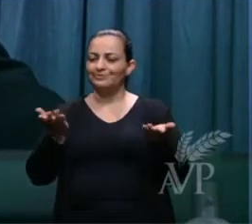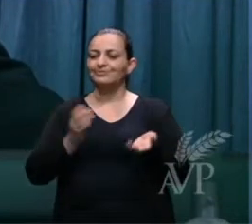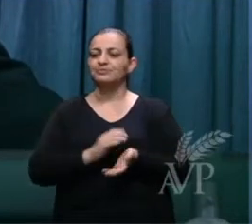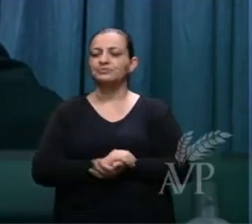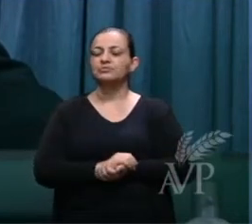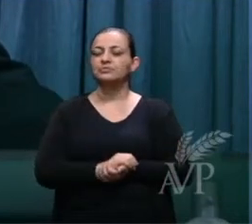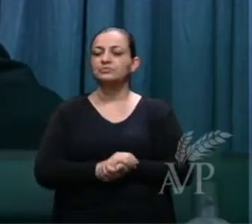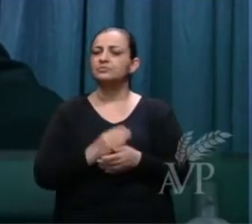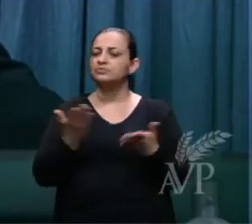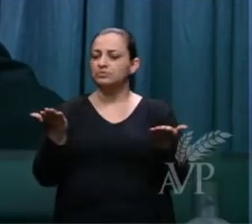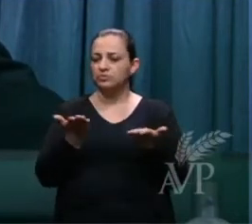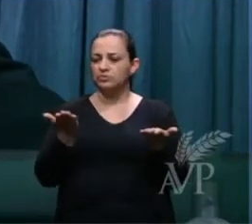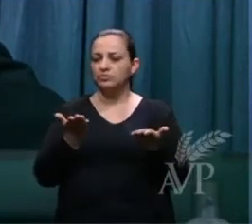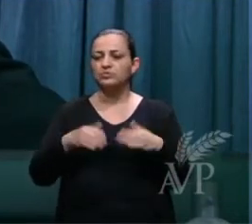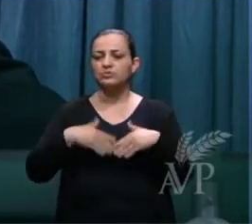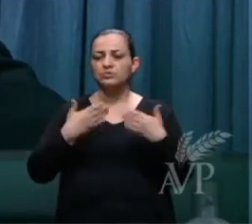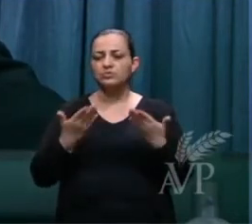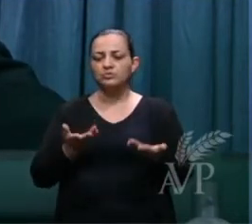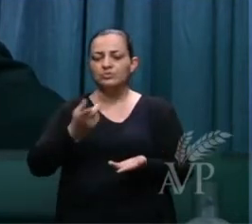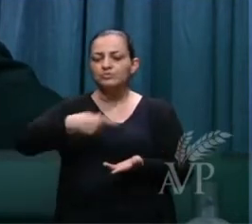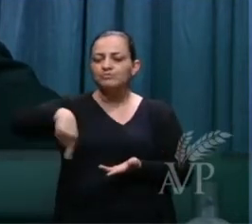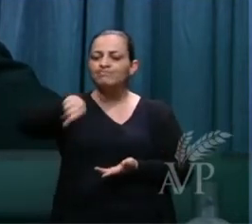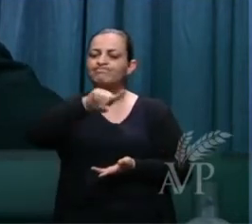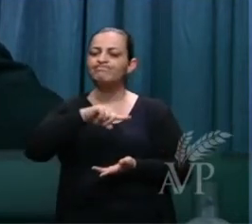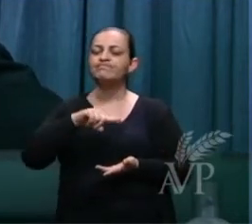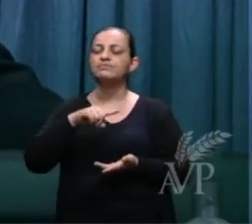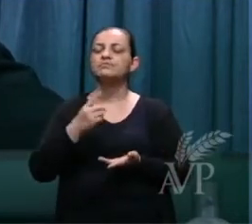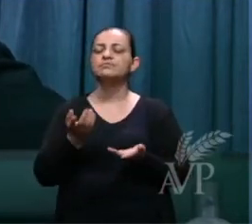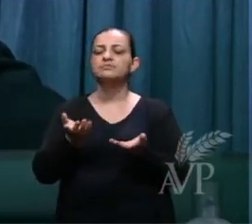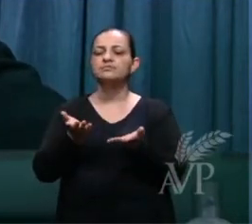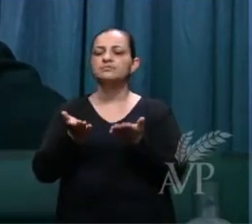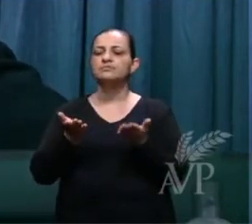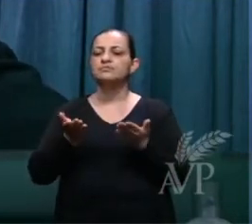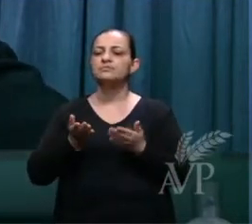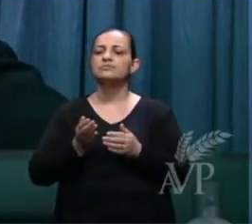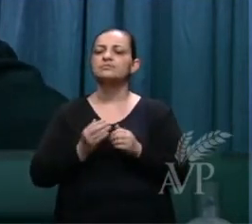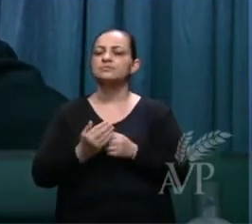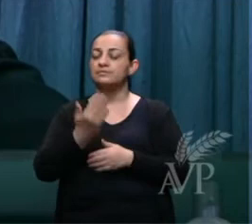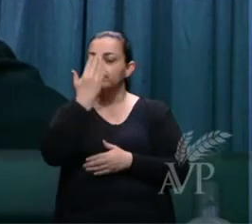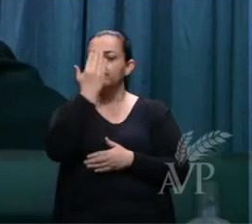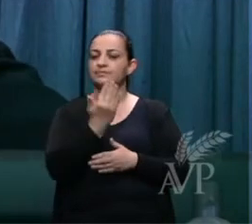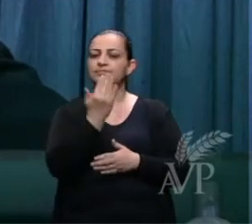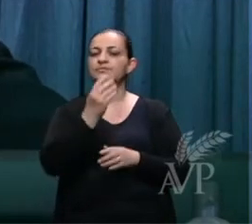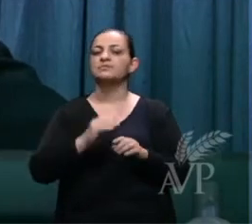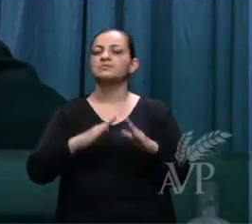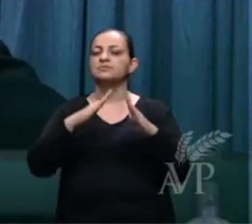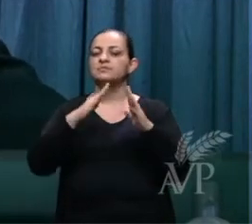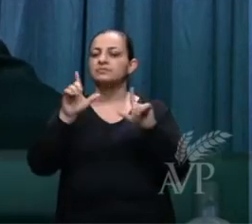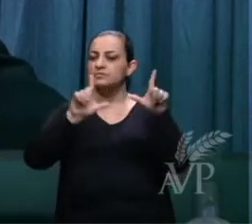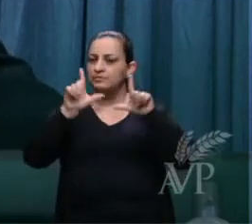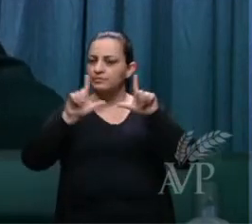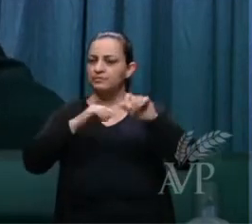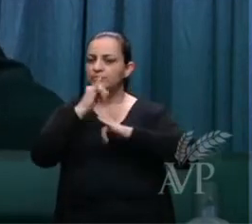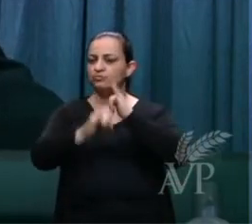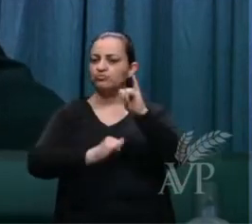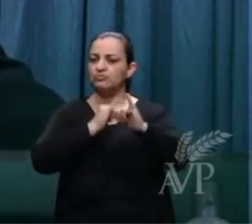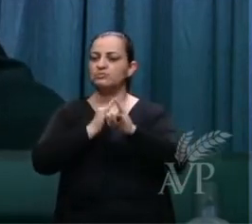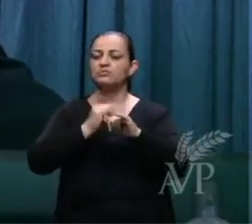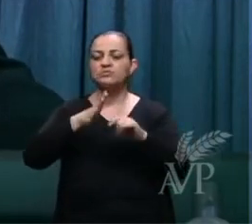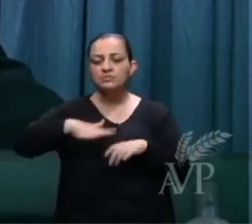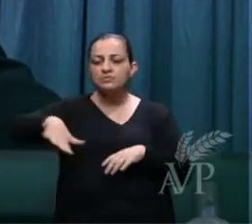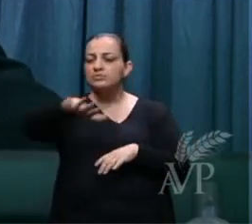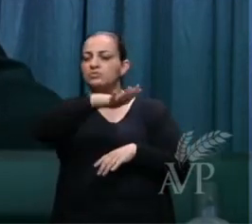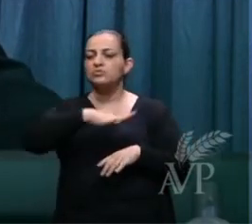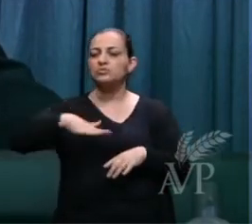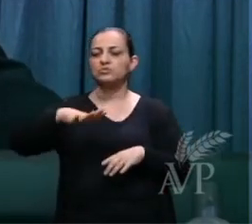Agora, quando vocês se colocam diante da pregação, este lugar se torna